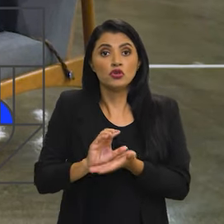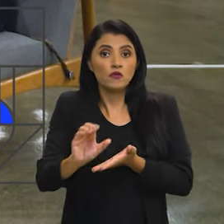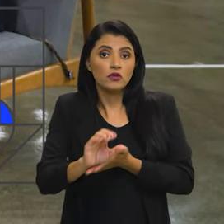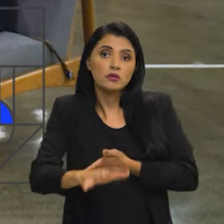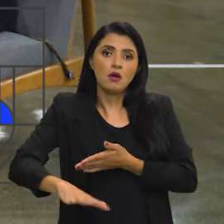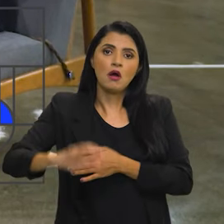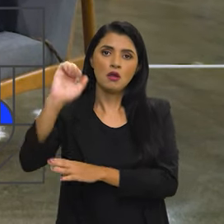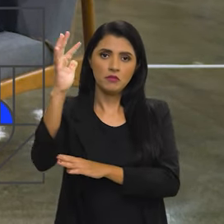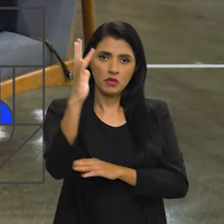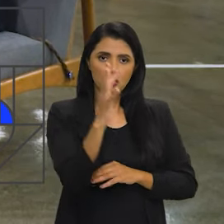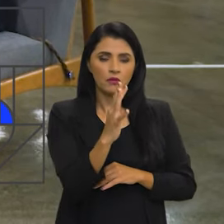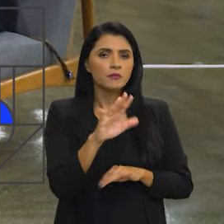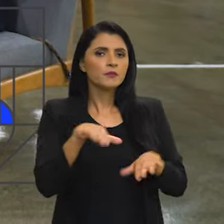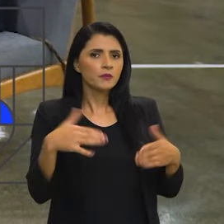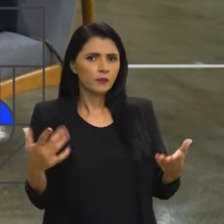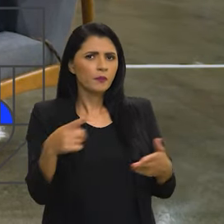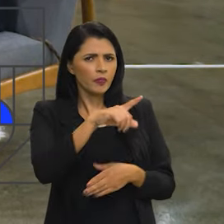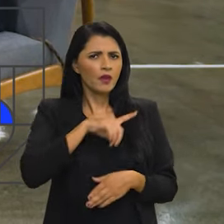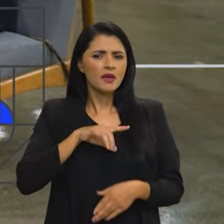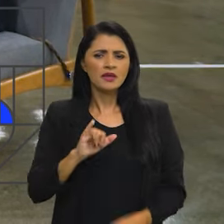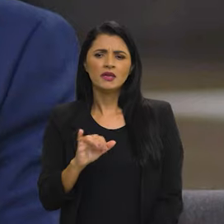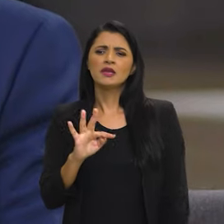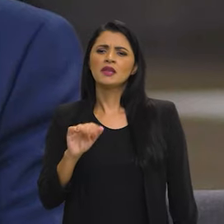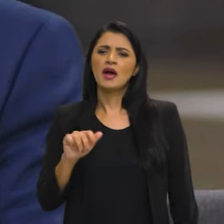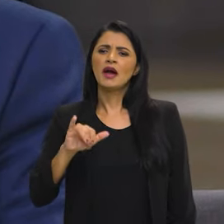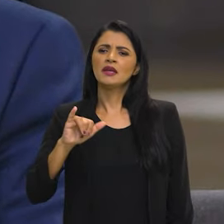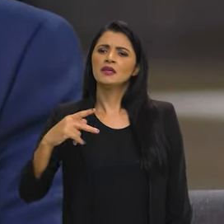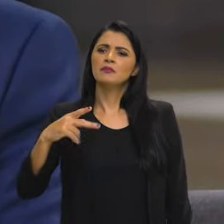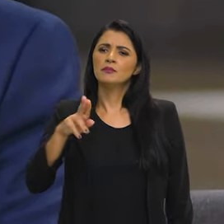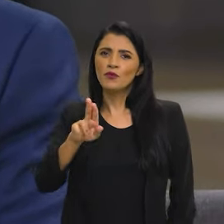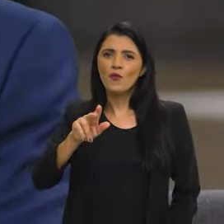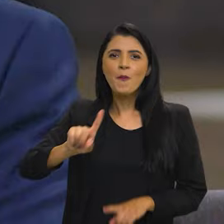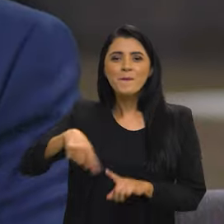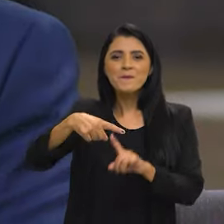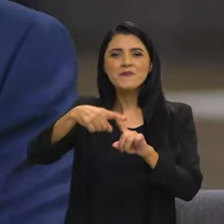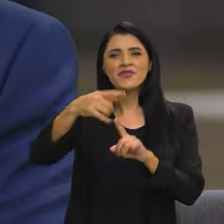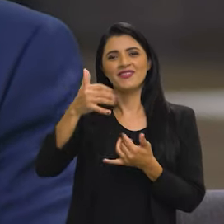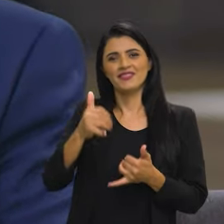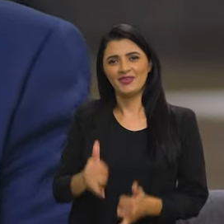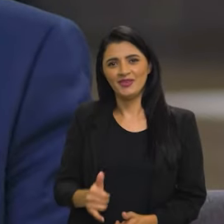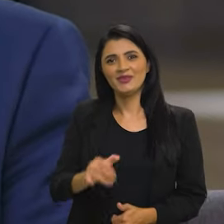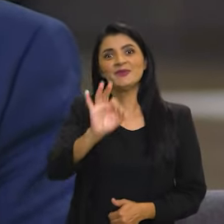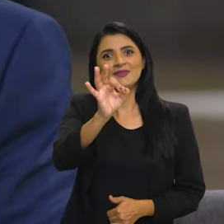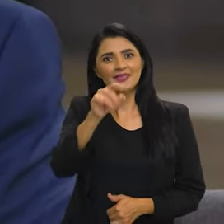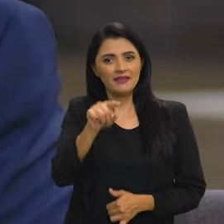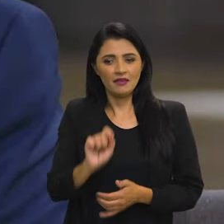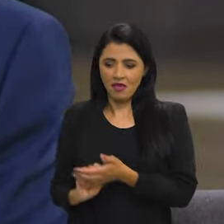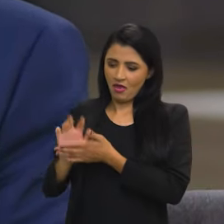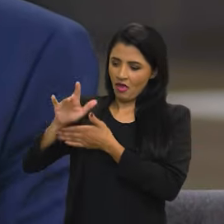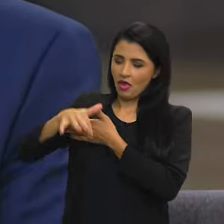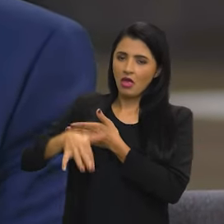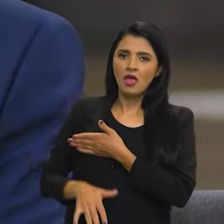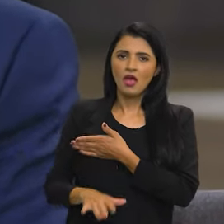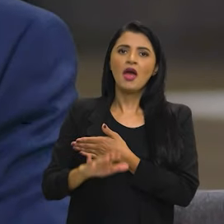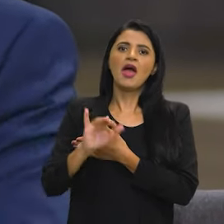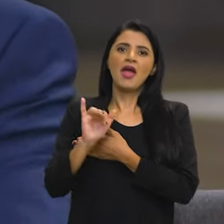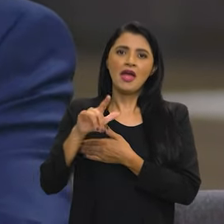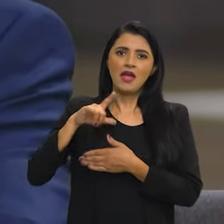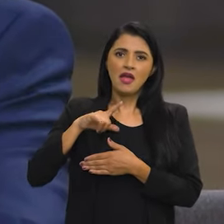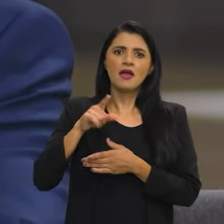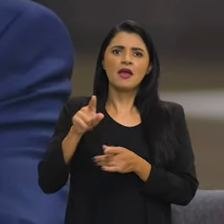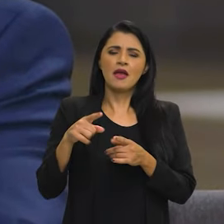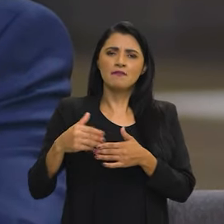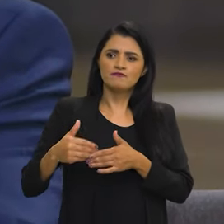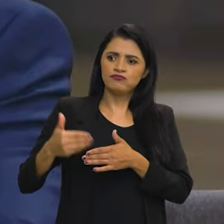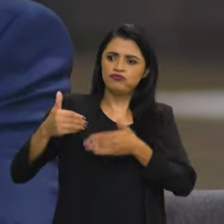na área ambiental. Aí que entra o Itaipu, mais que energia. Aí entra o Itaipu, mais que energia. Aí entra Itaipu, mais que energia. Gente, porque são números